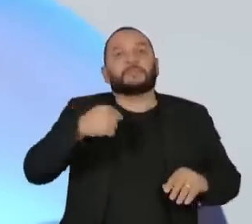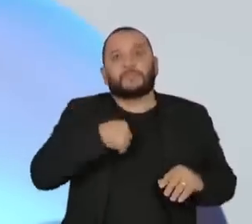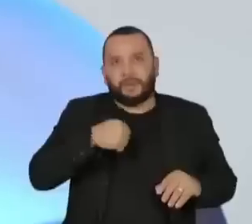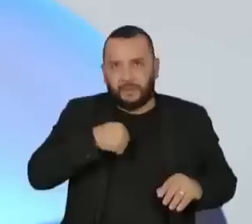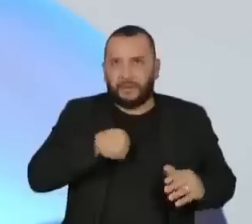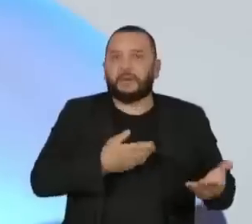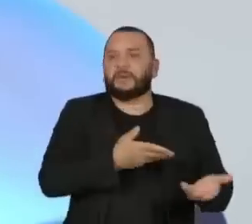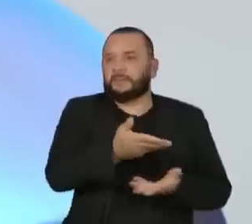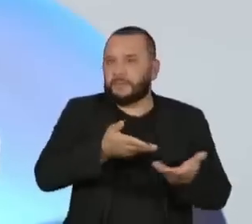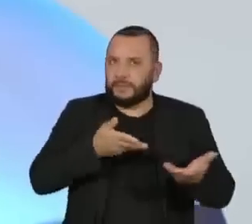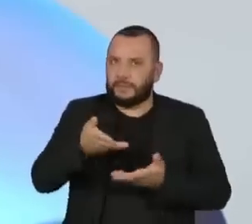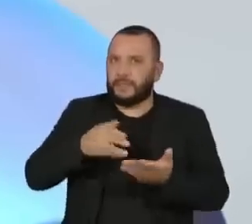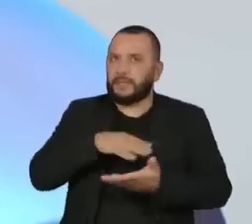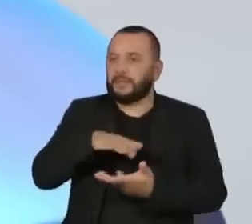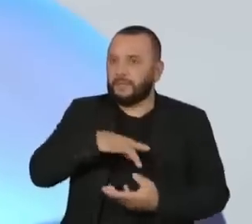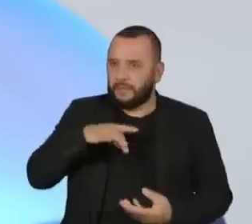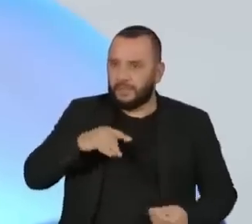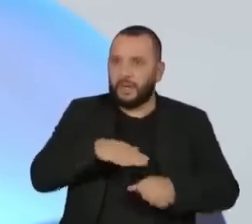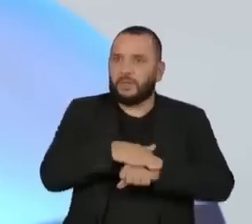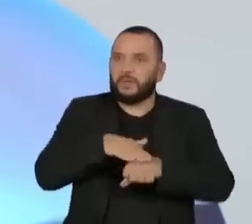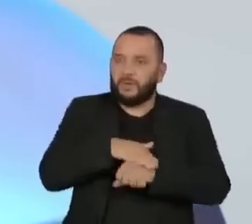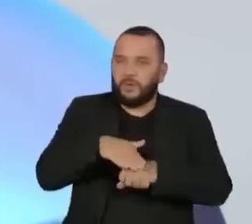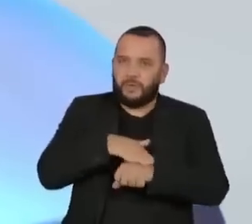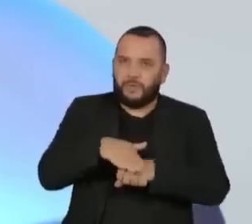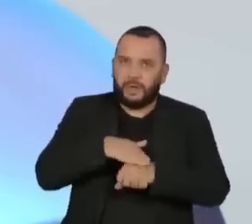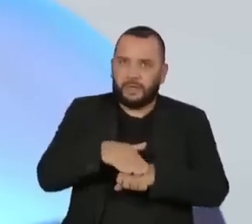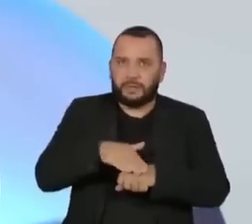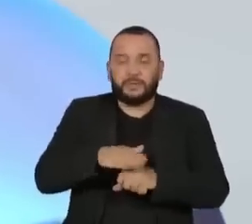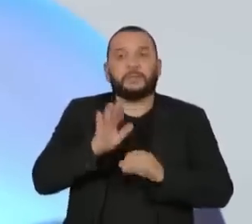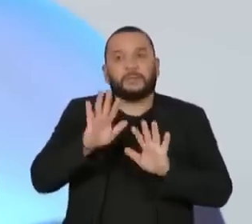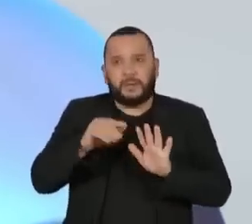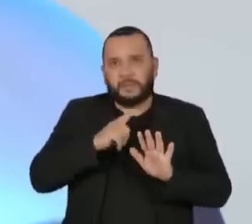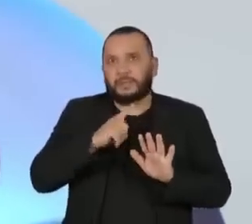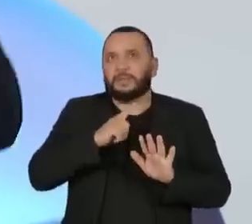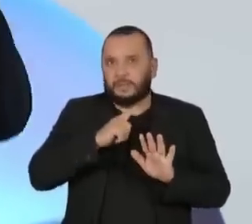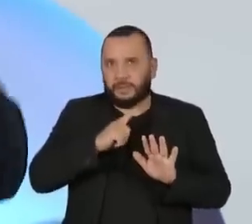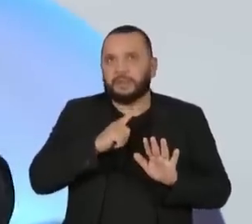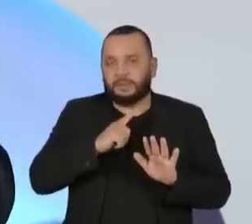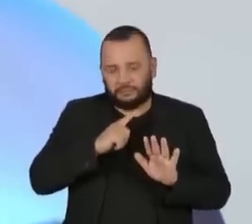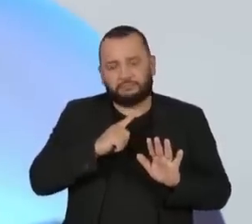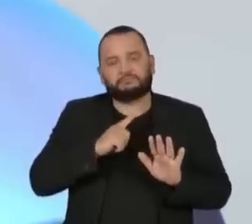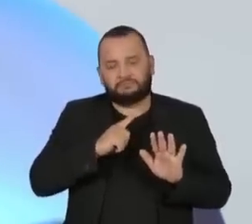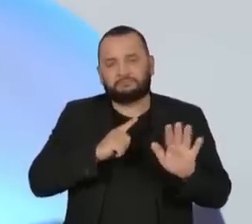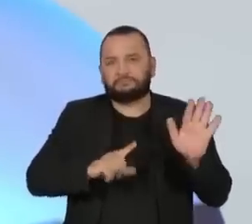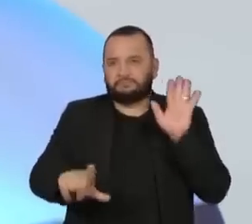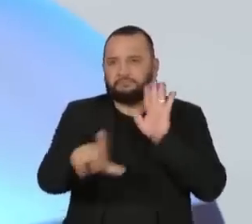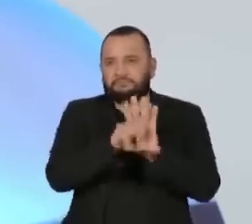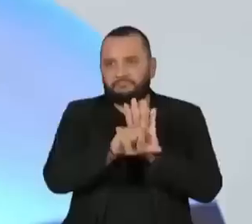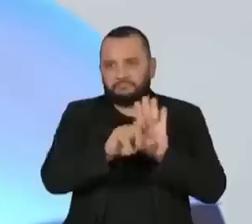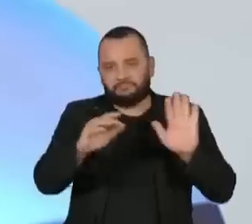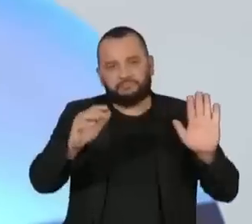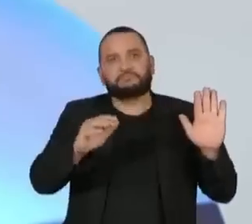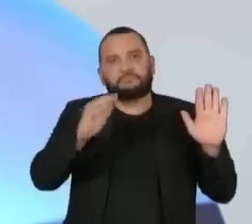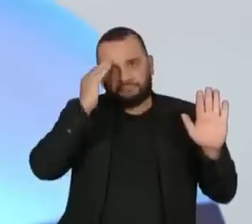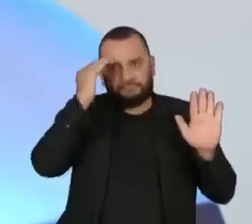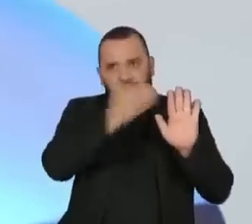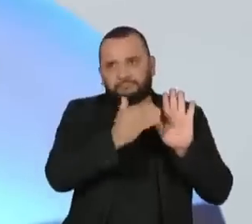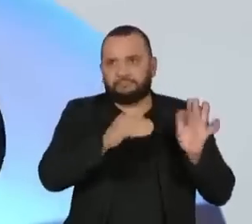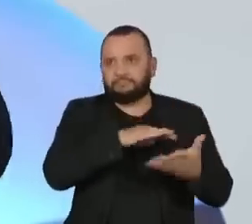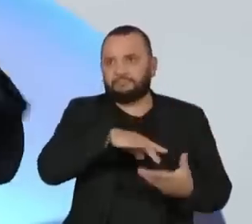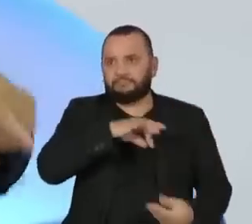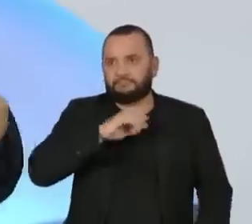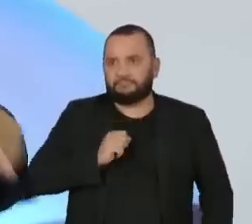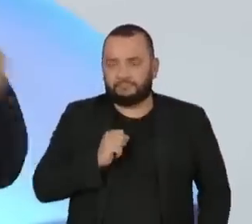fraterna, democrático, do diálogo, mas sou realmente adepto da legalidade democrática.